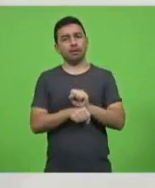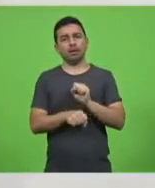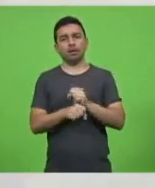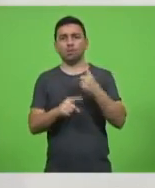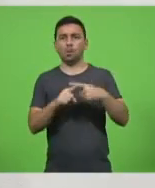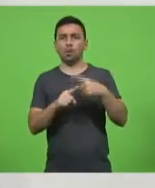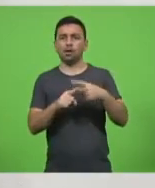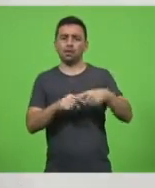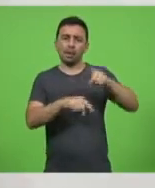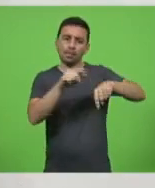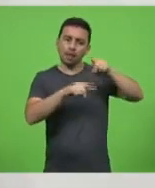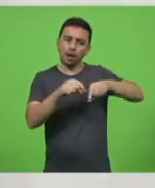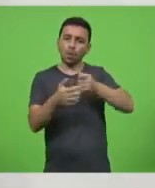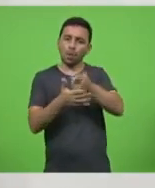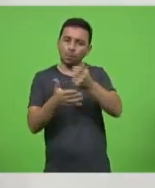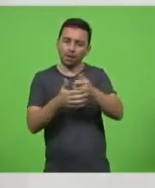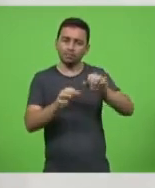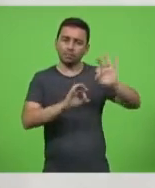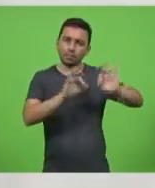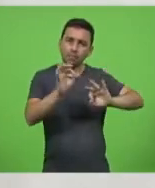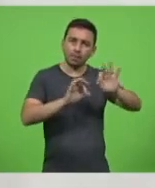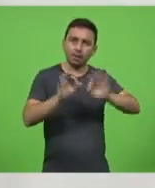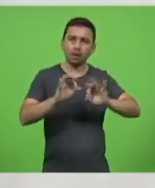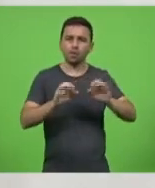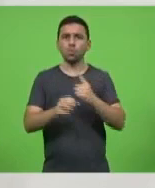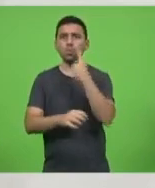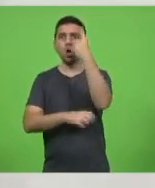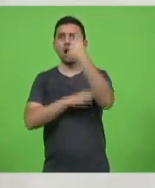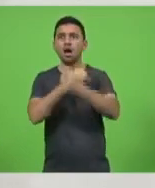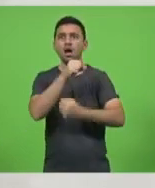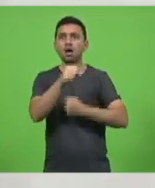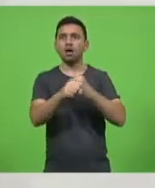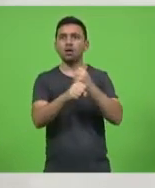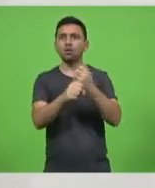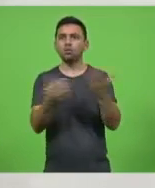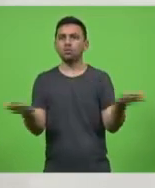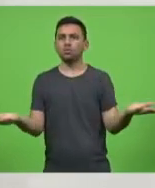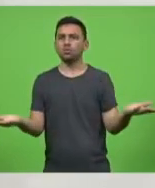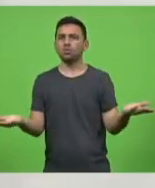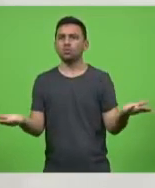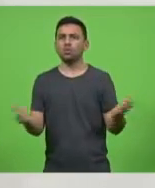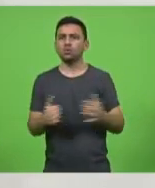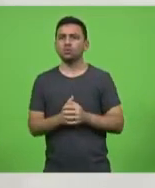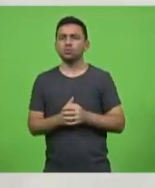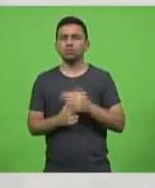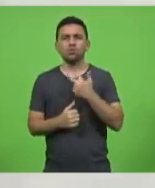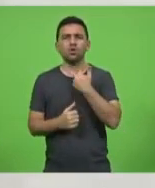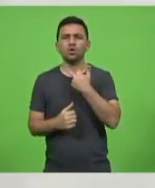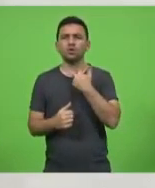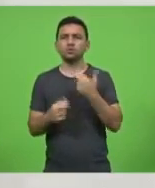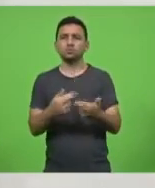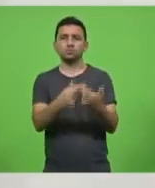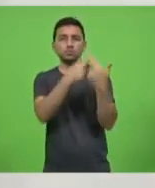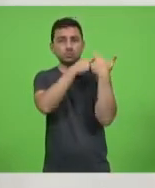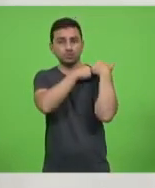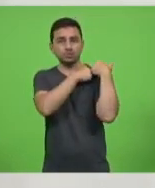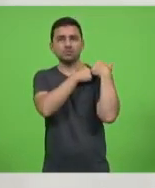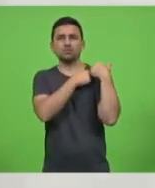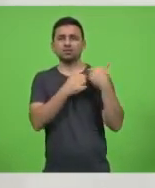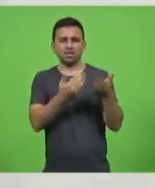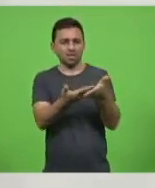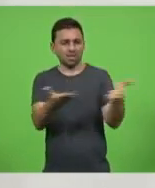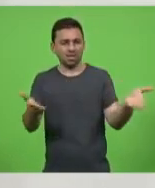passou um ano, se passou um ano, não vamos colocar essa responsabilidade nas costas do